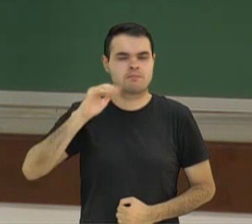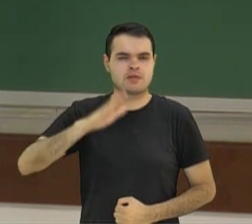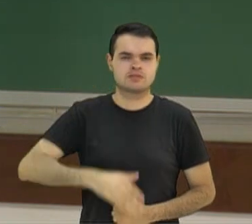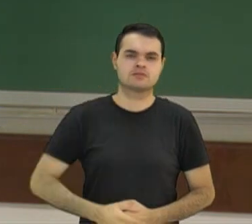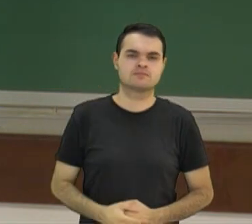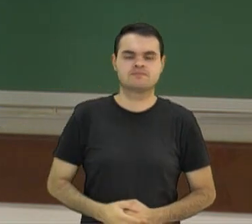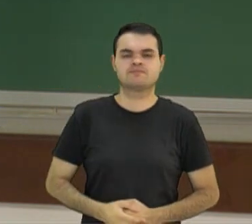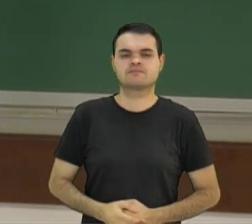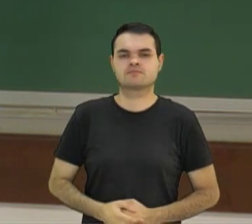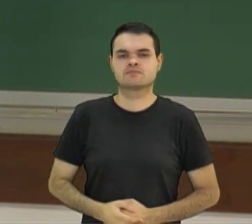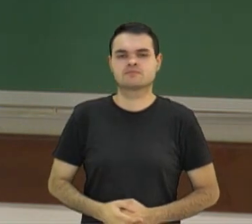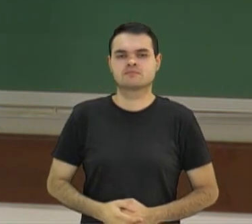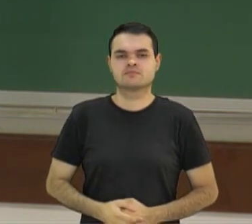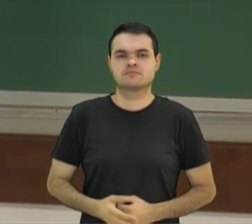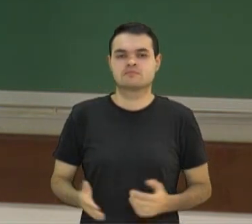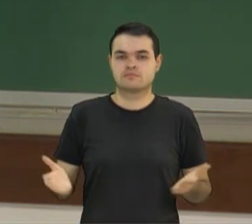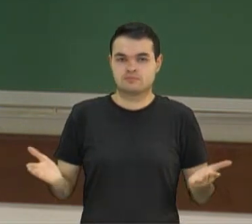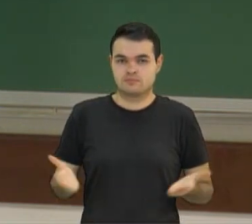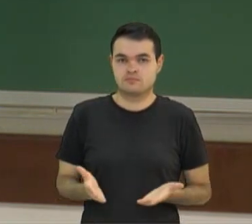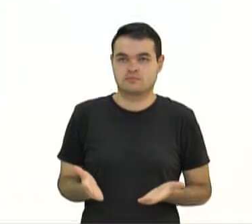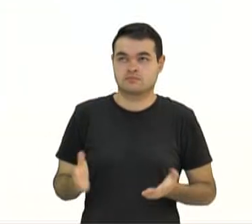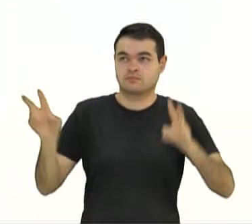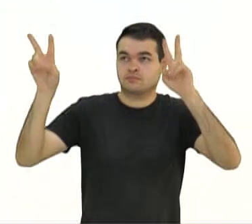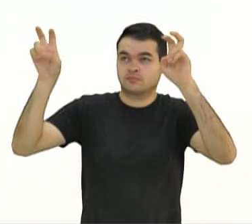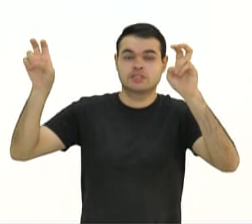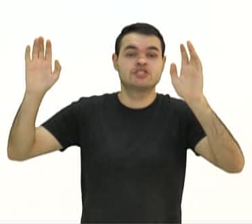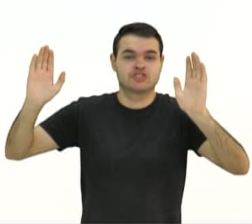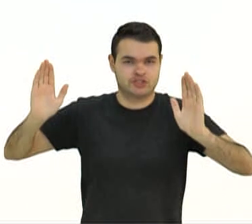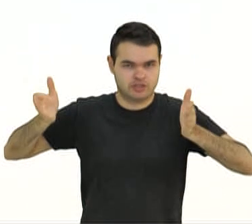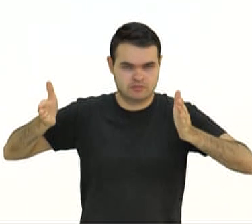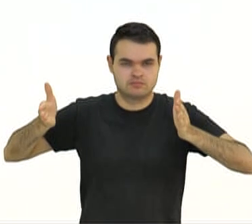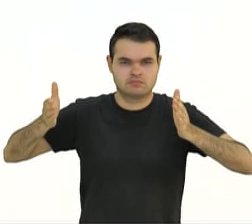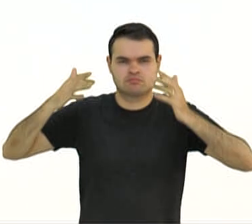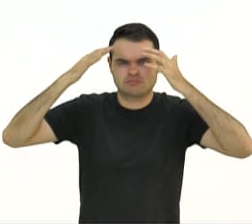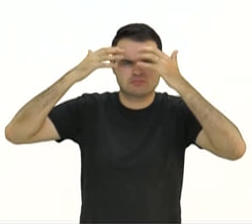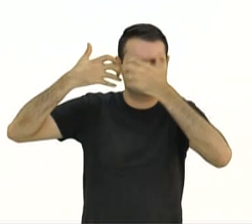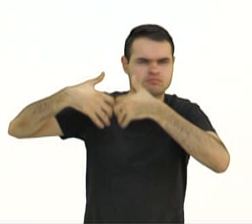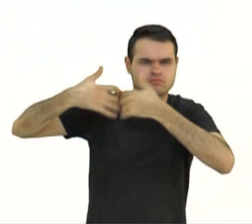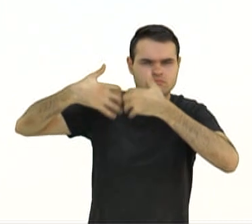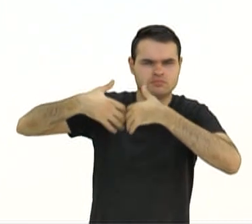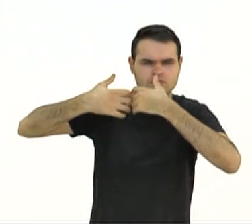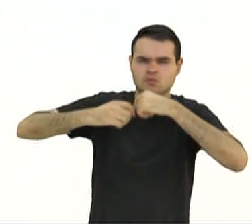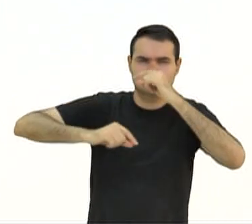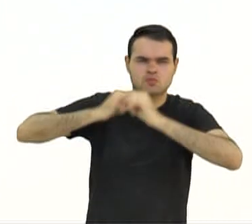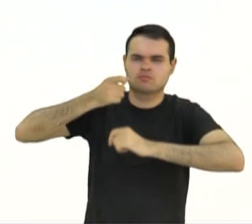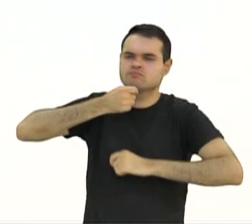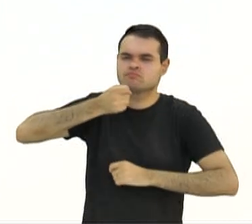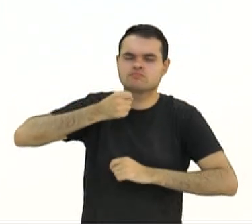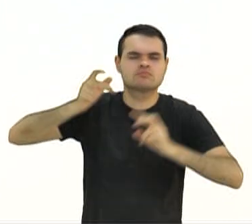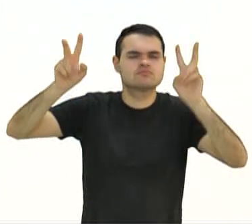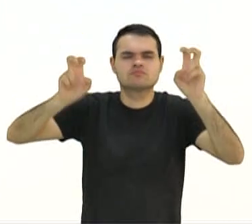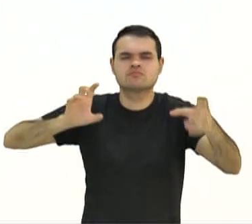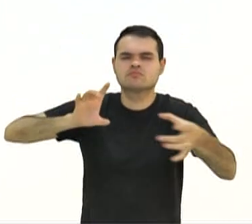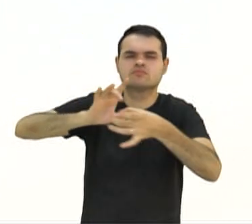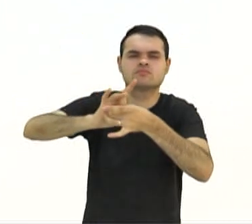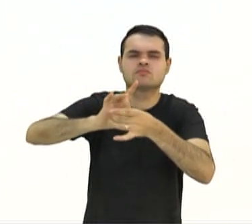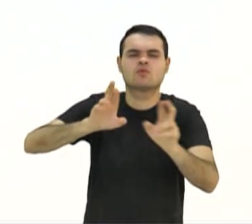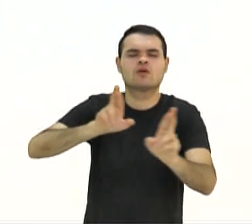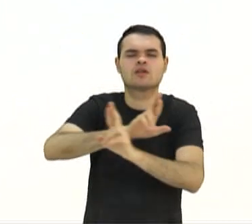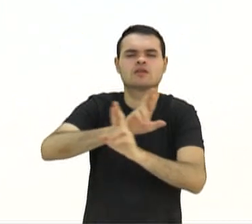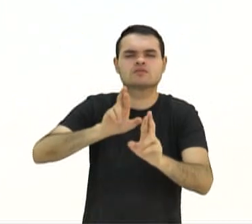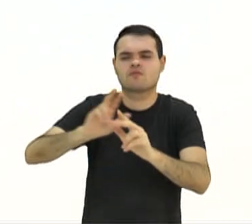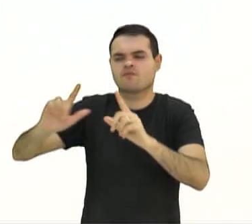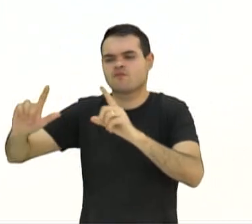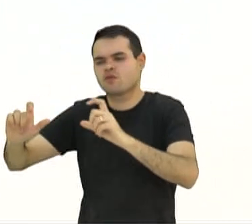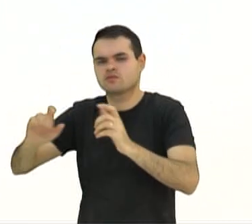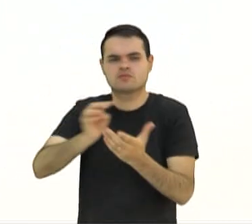isso. Agora que você já viu o título da reportagem, reflita sobre o que essa reportagem trata e qual é a relação entre a